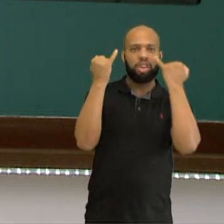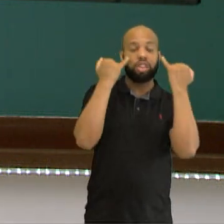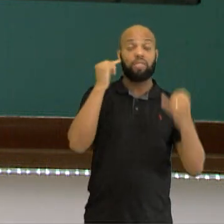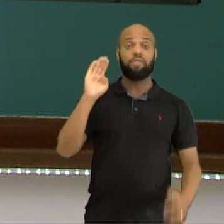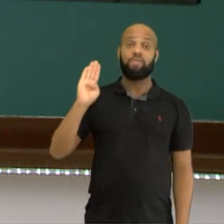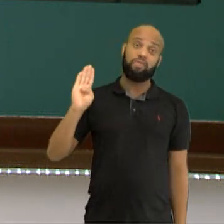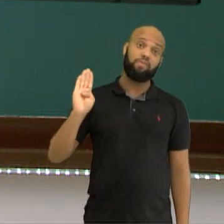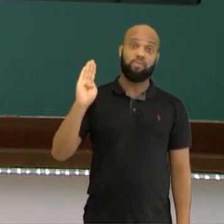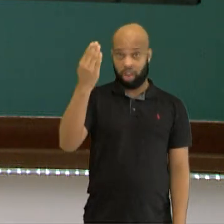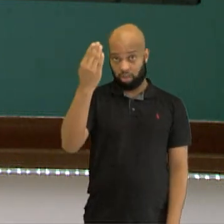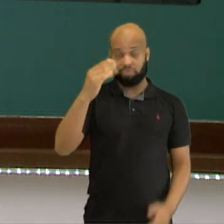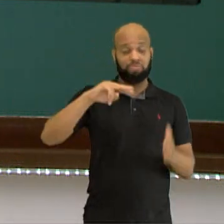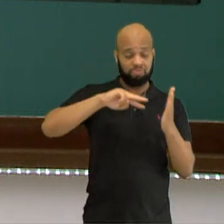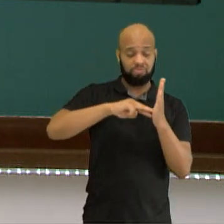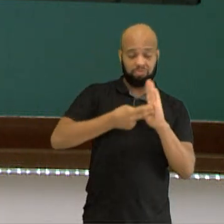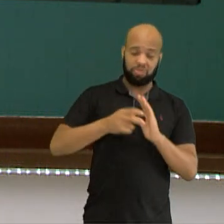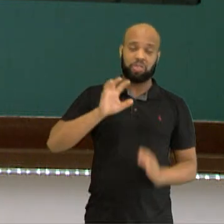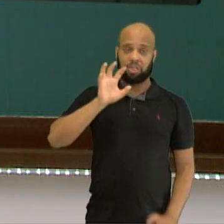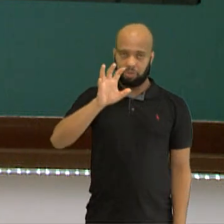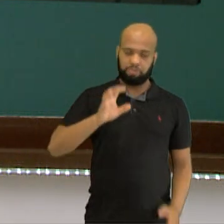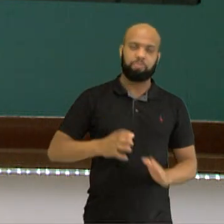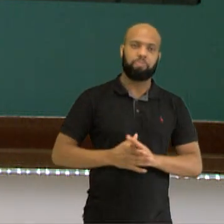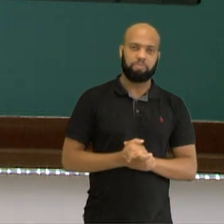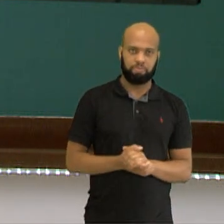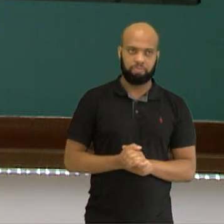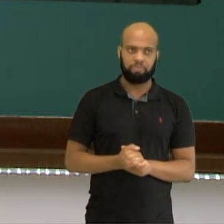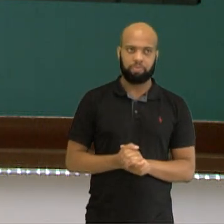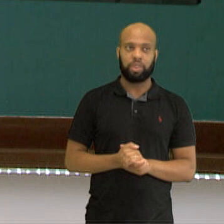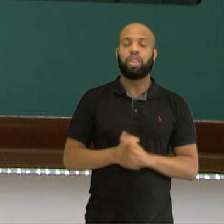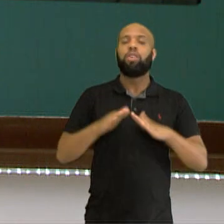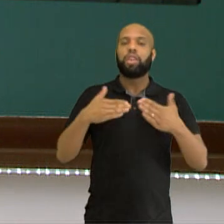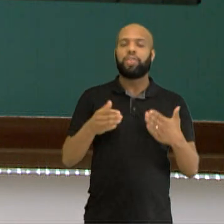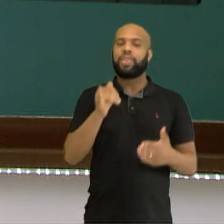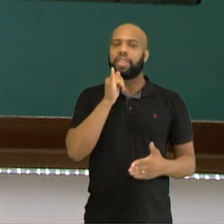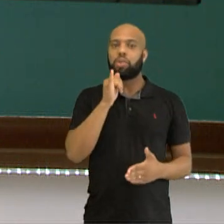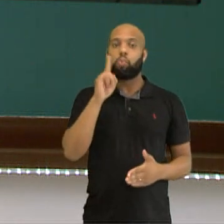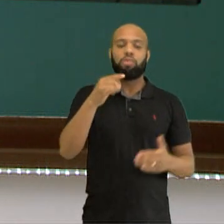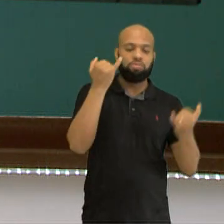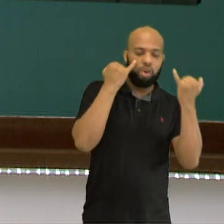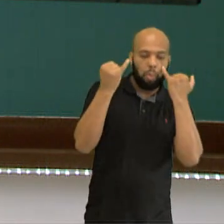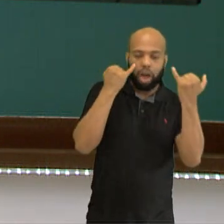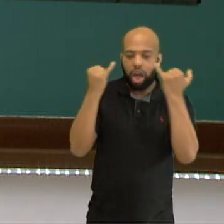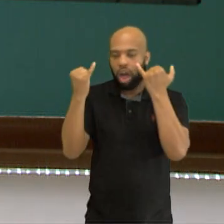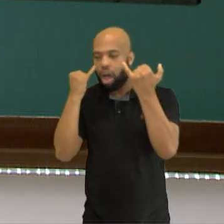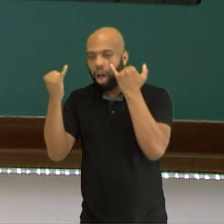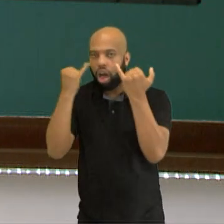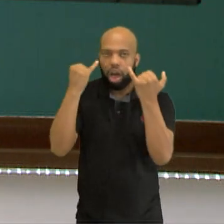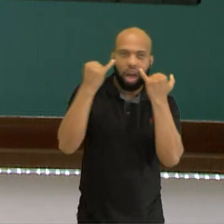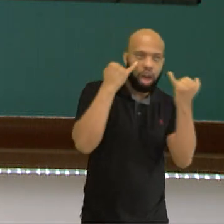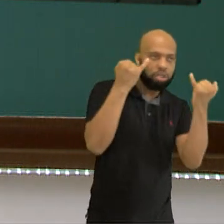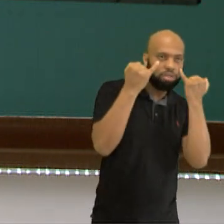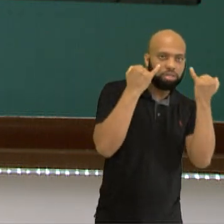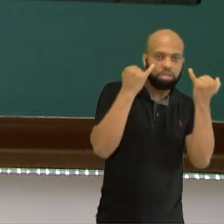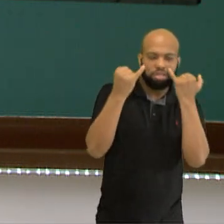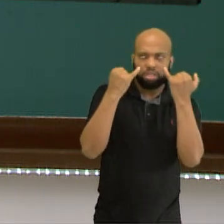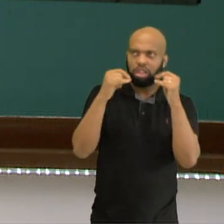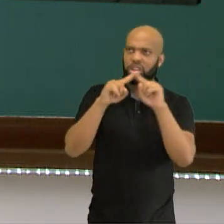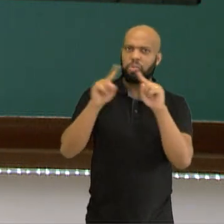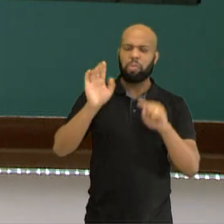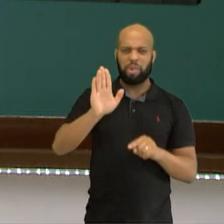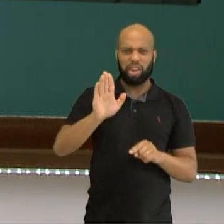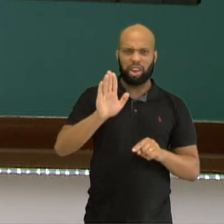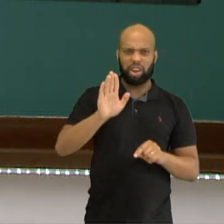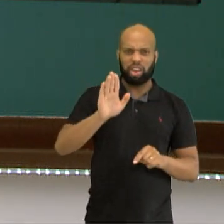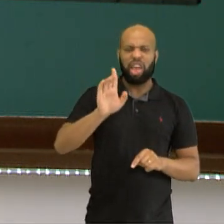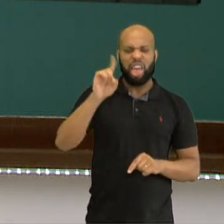news significa notícias falsas, ou seja, são informações noticiosas que não representam a